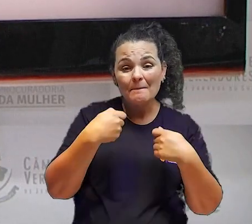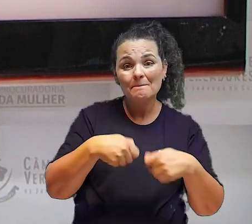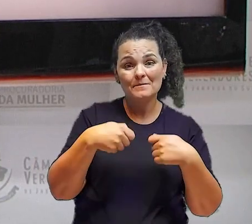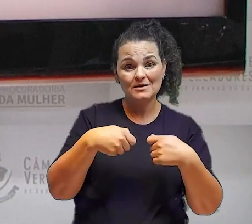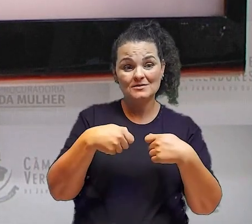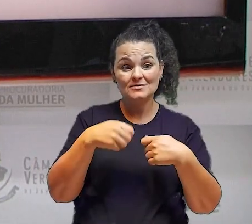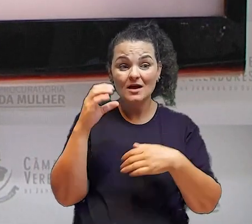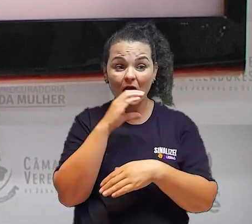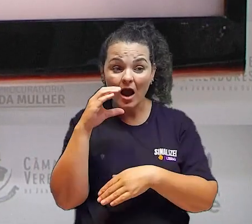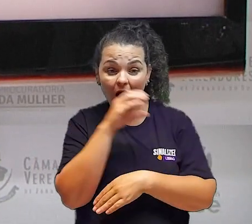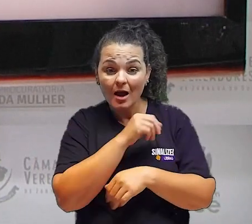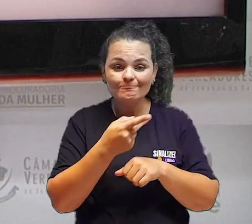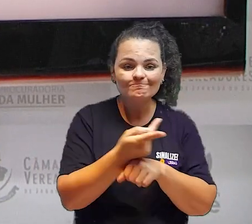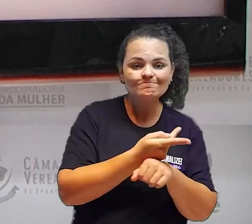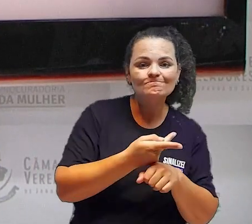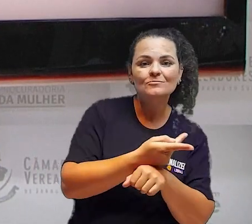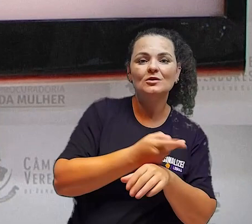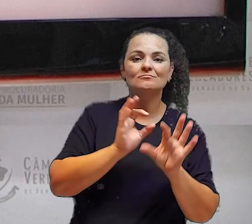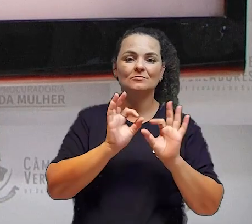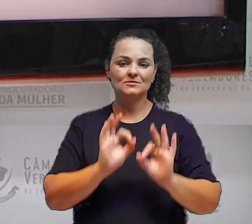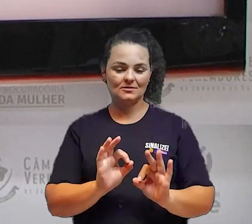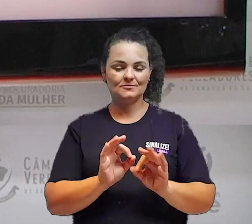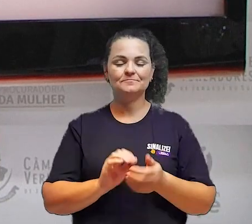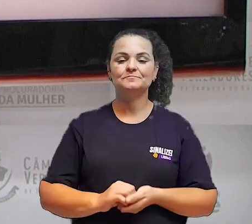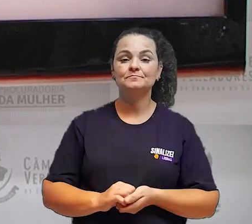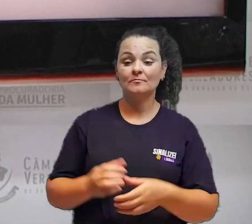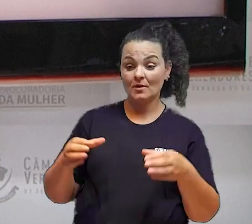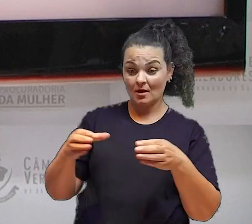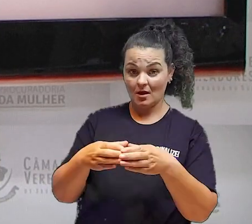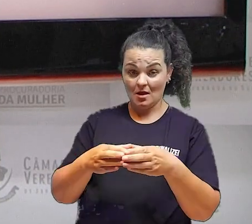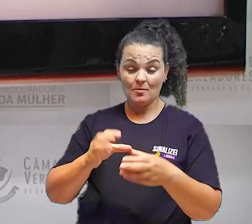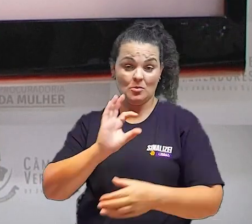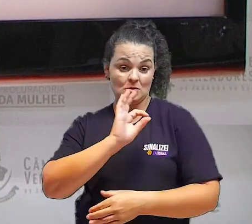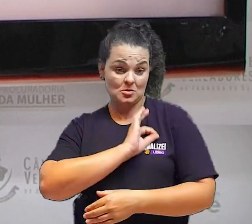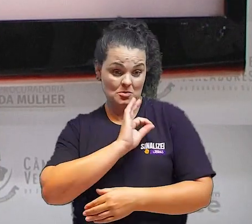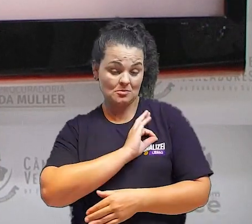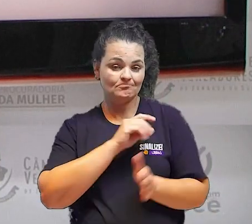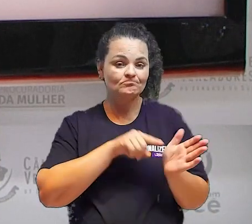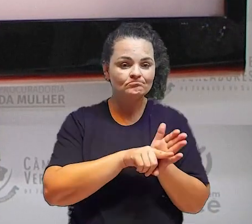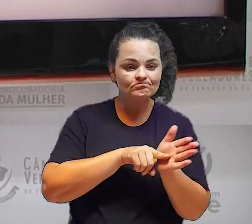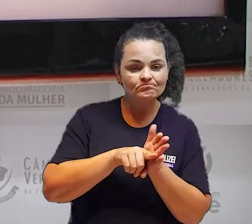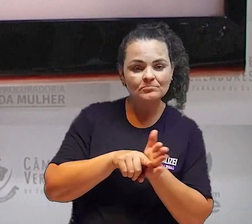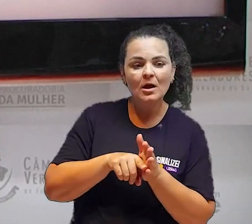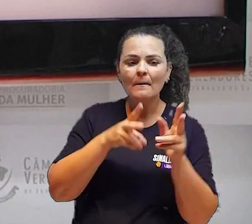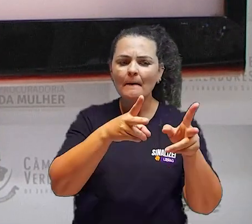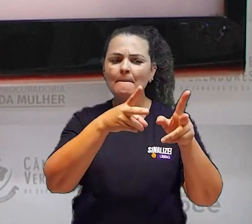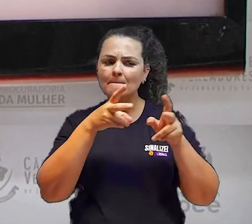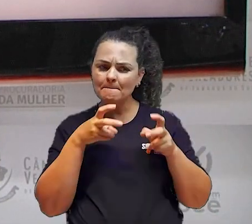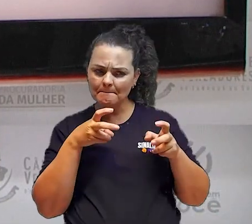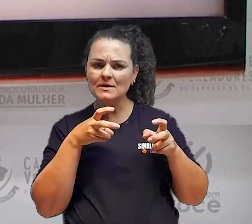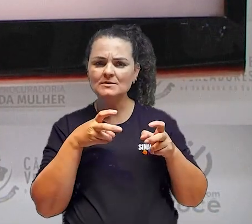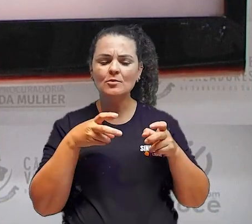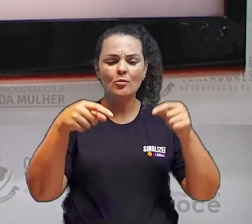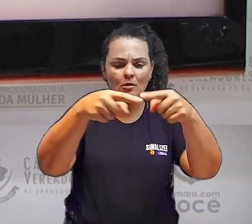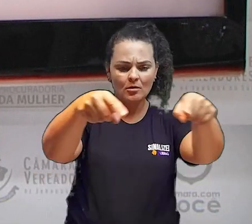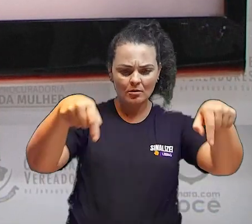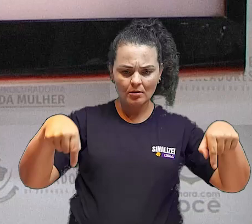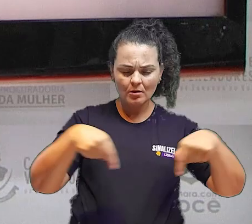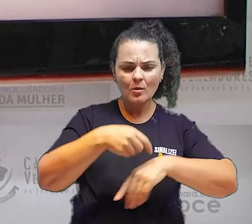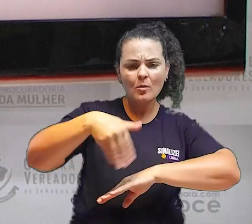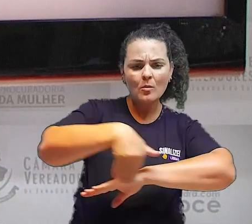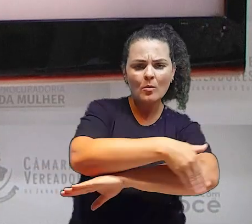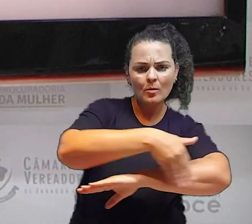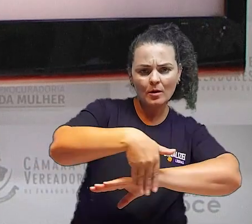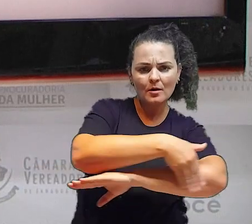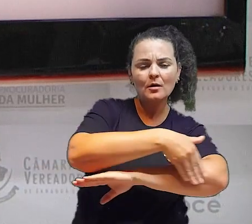obstáculo. No entanto, a equipe técnica da Polícia Científica de Jaraguá do Sul identificou que um imóvel localizado na rua